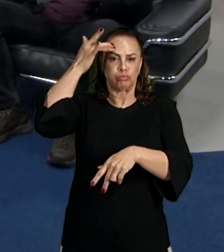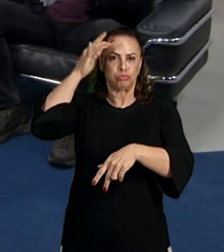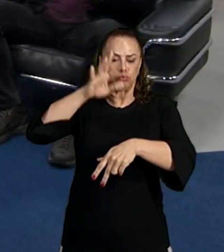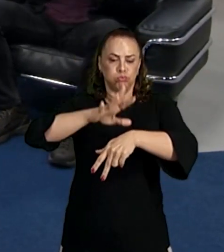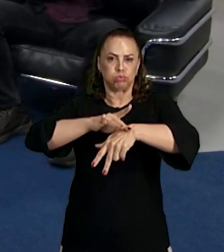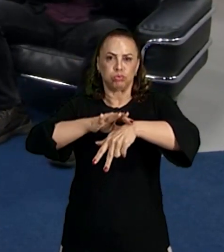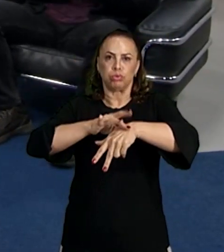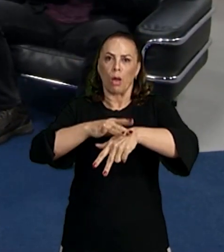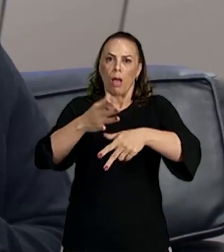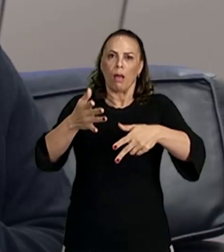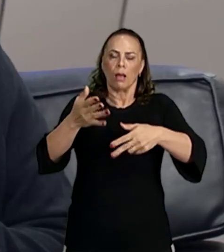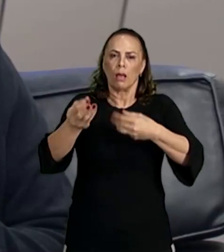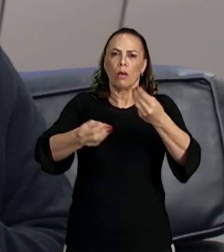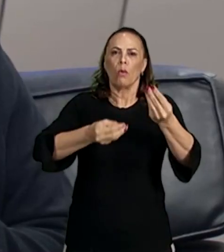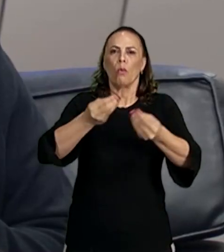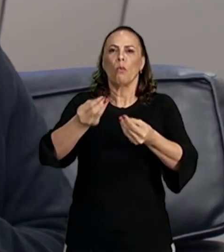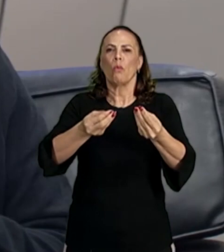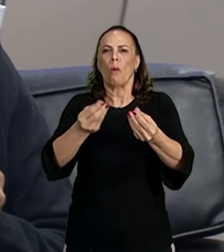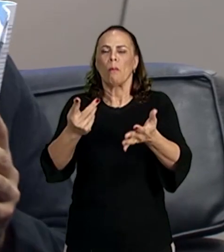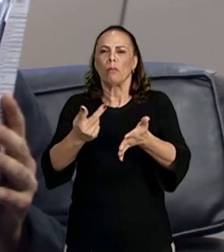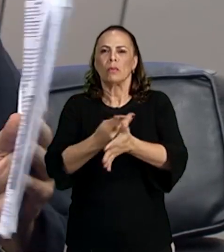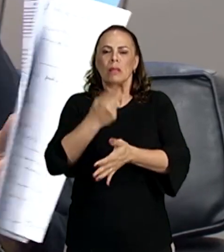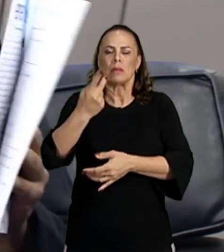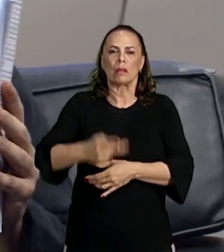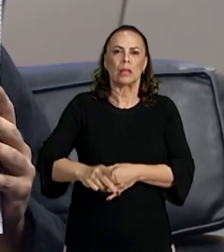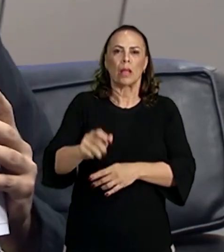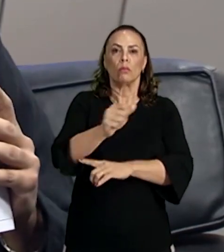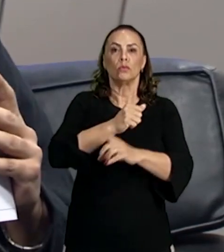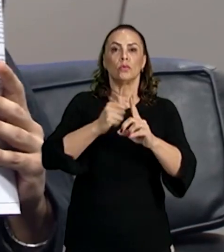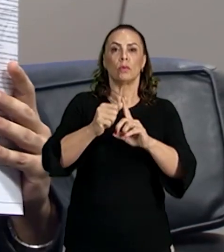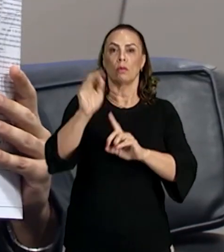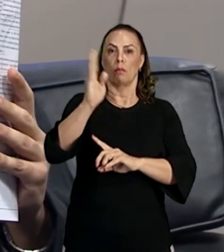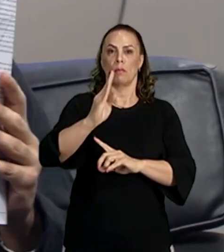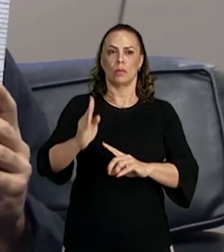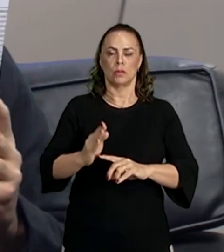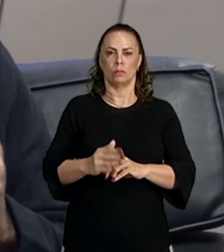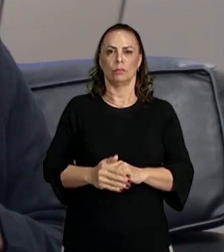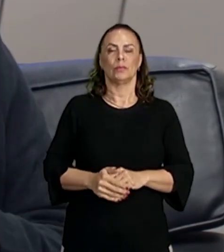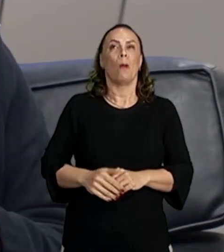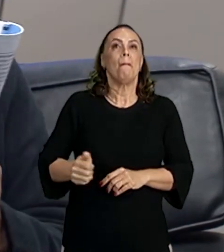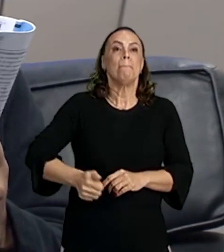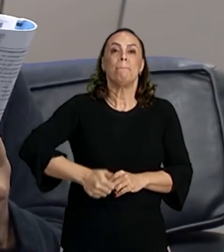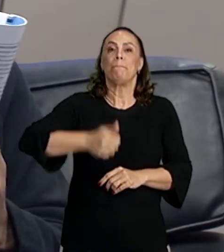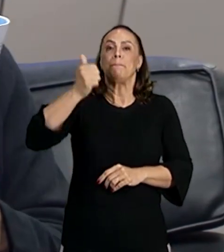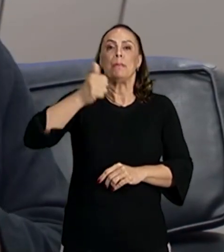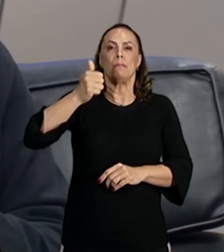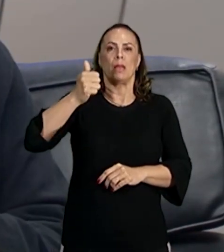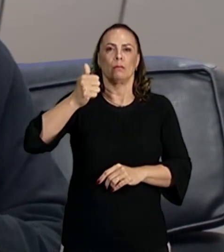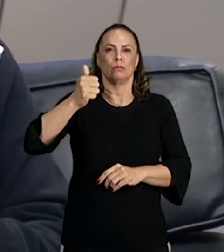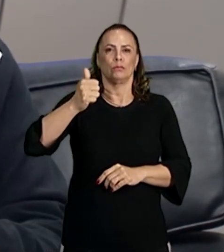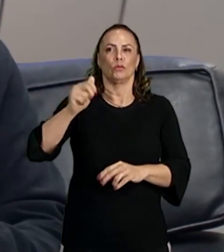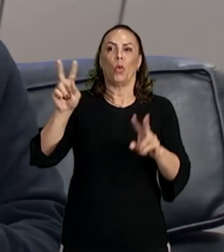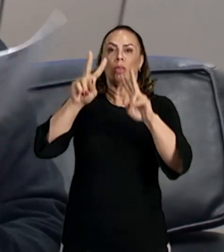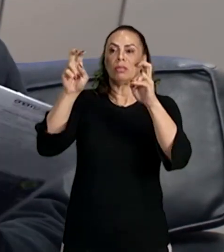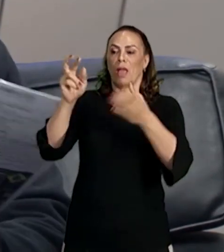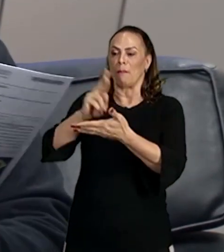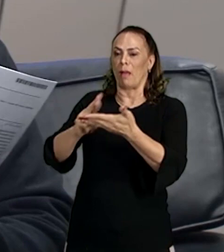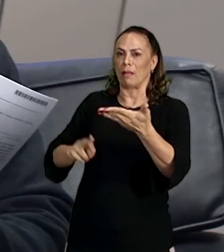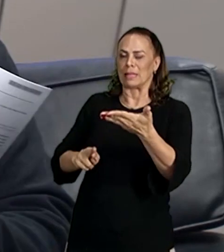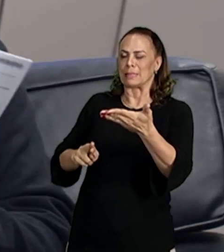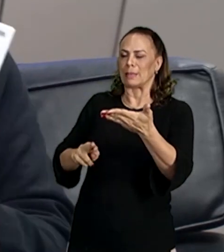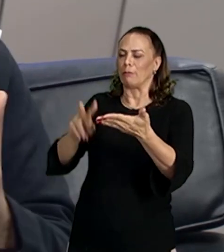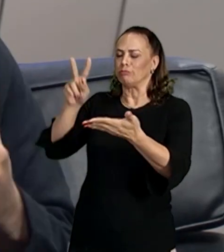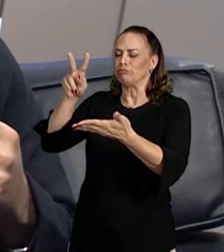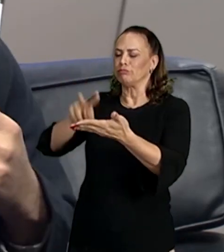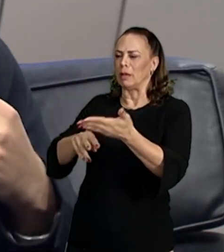tema, essa é a primeira coisa que eu faço na prova, antes de ver qualquer questão, qualquer coisa. Sabendo do tema, eu vou usar